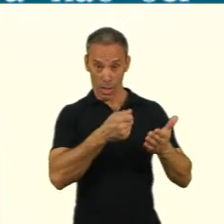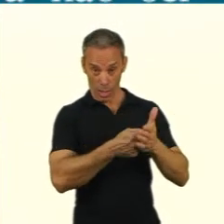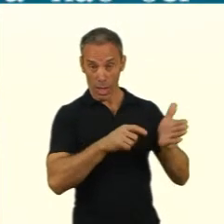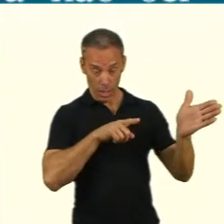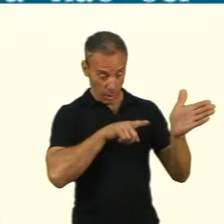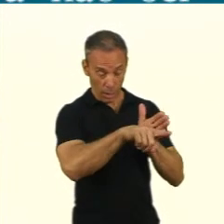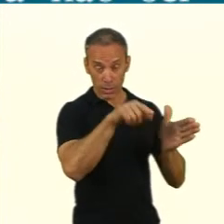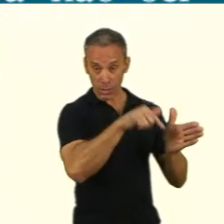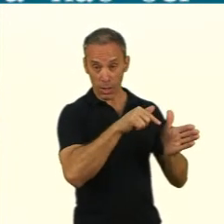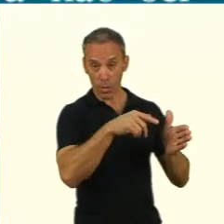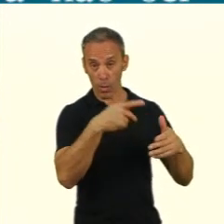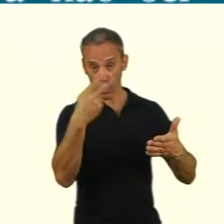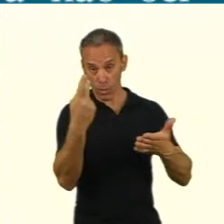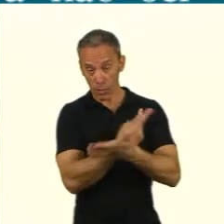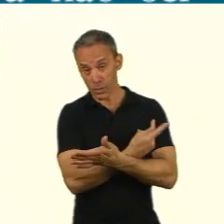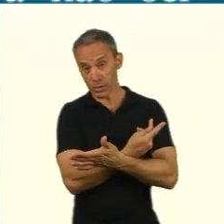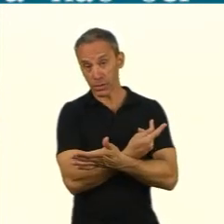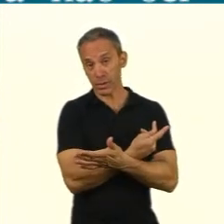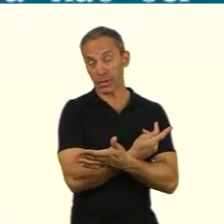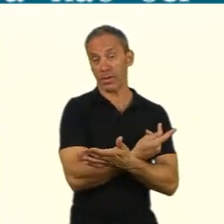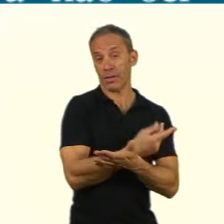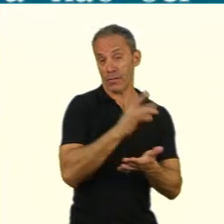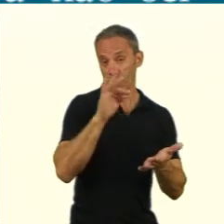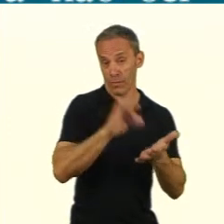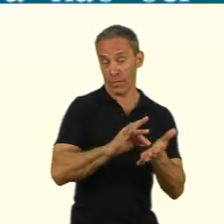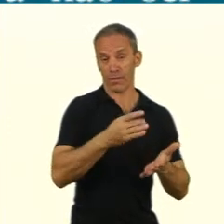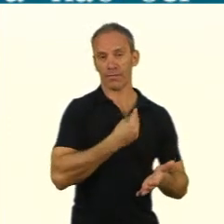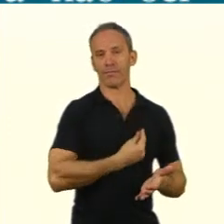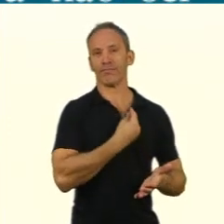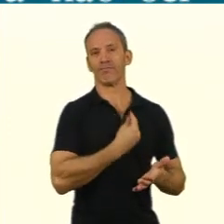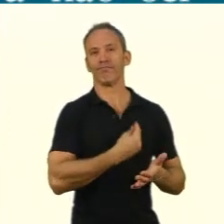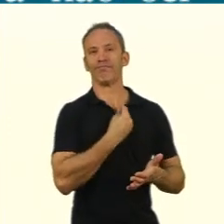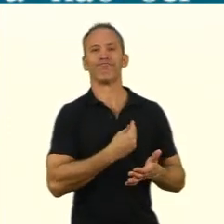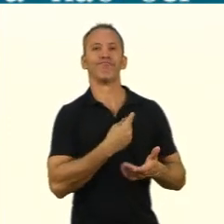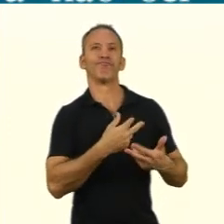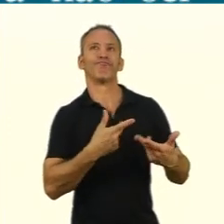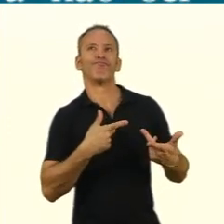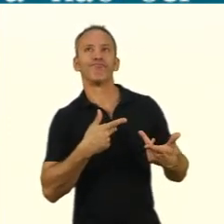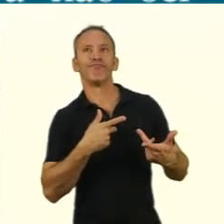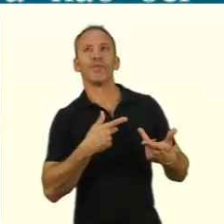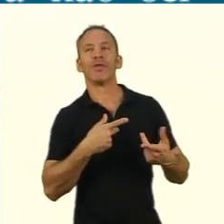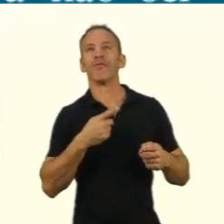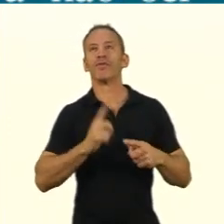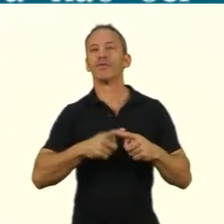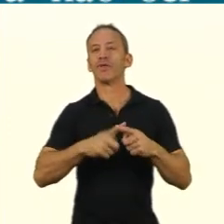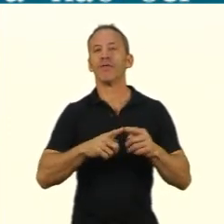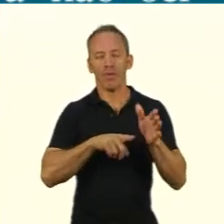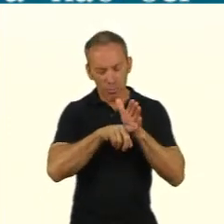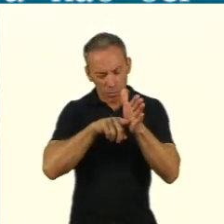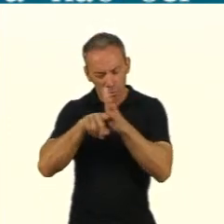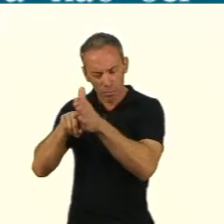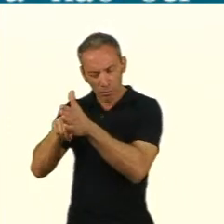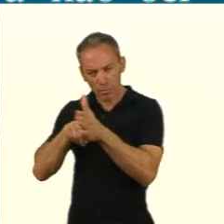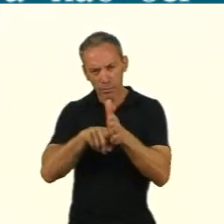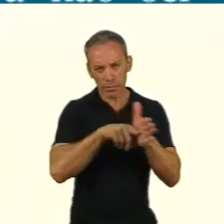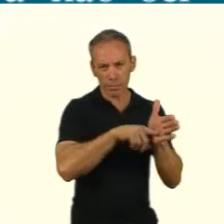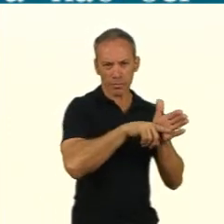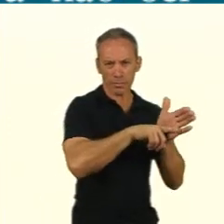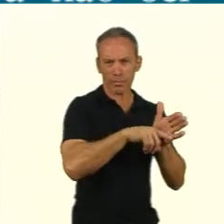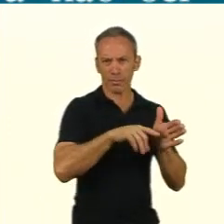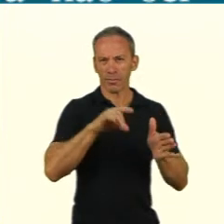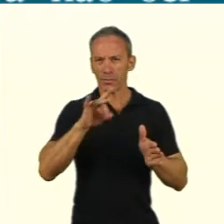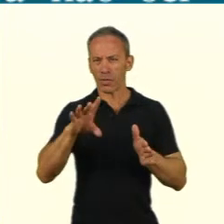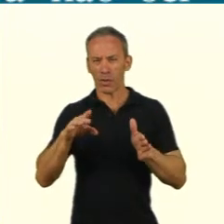trata da explicitação destas hipóteses que orientarão o estudo. Exatamente.